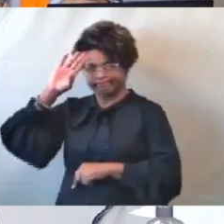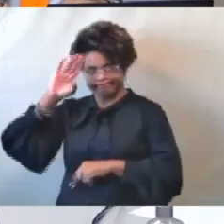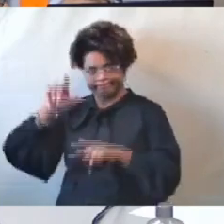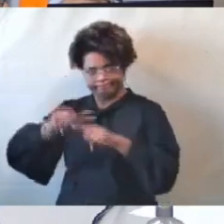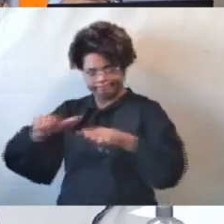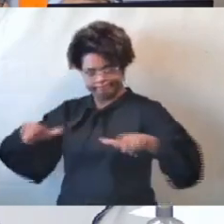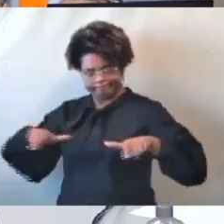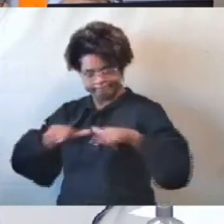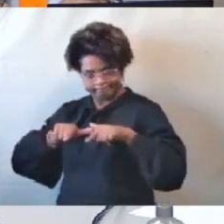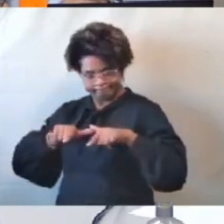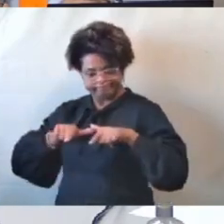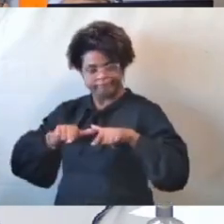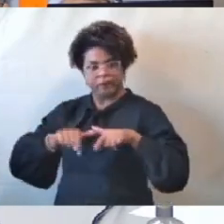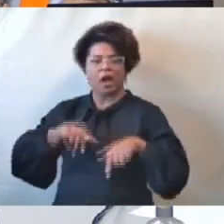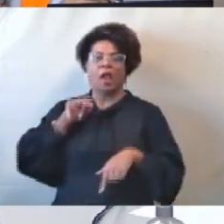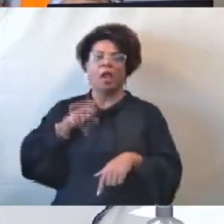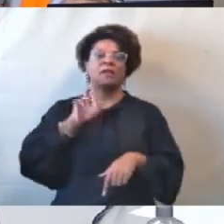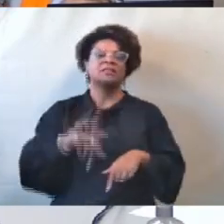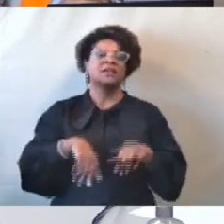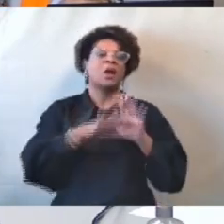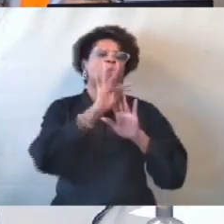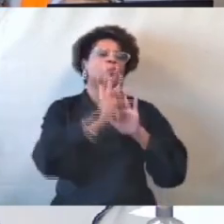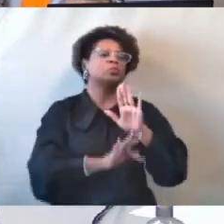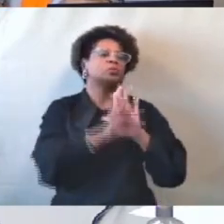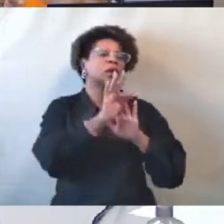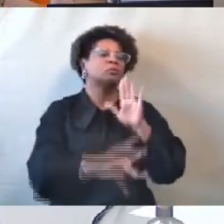tratamento da água. Esse é o texto do requerimento.